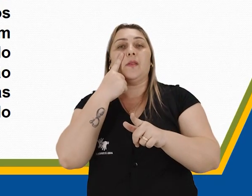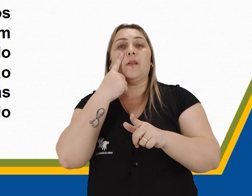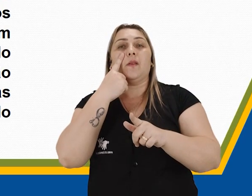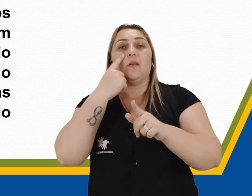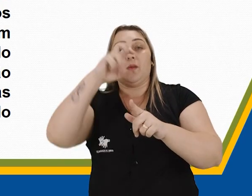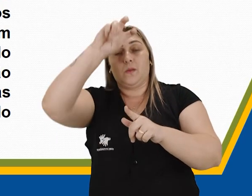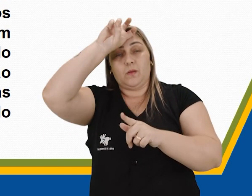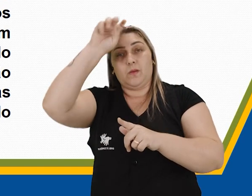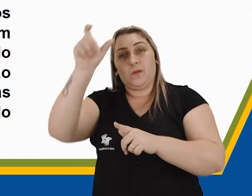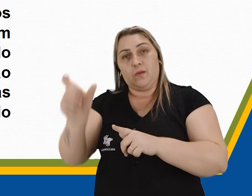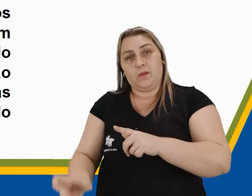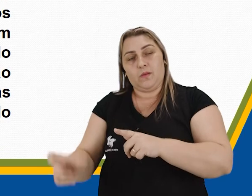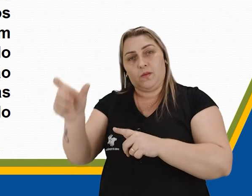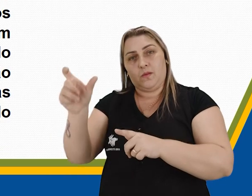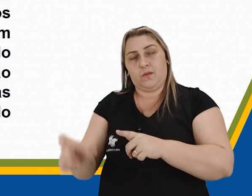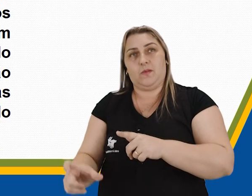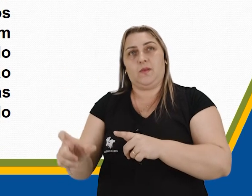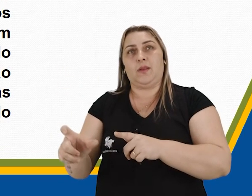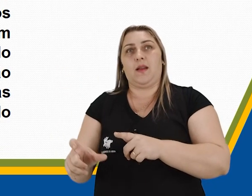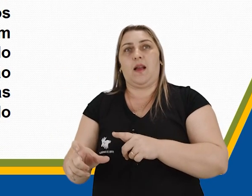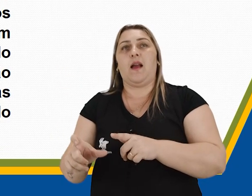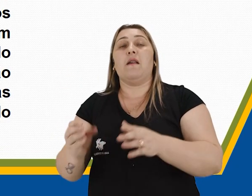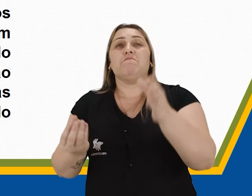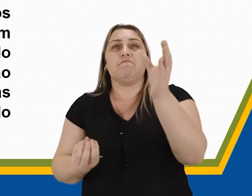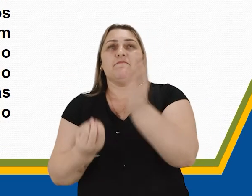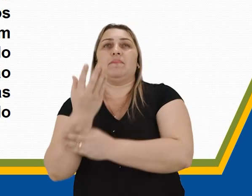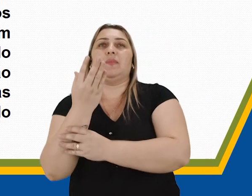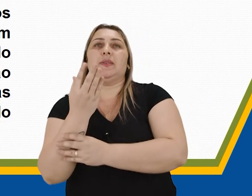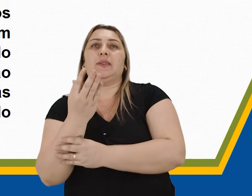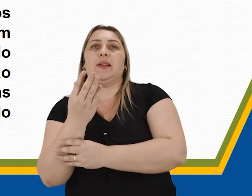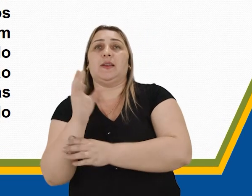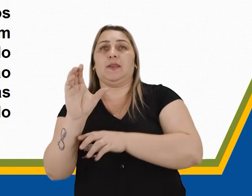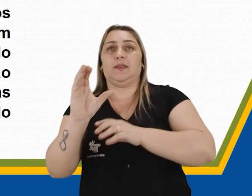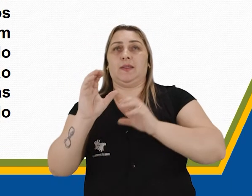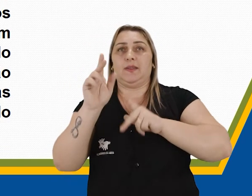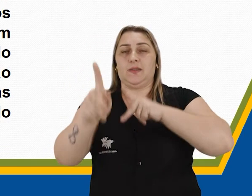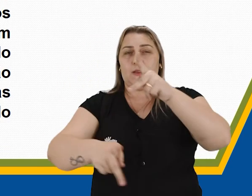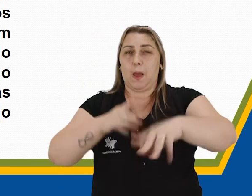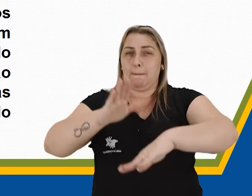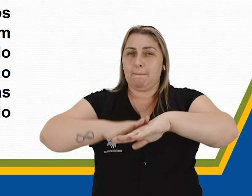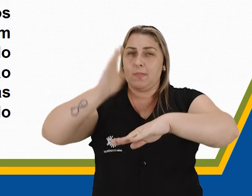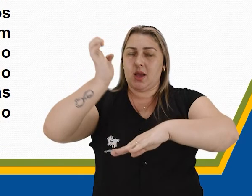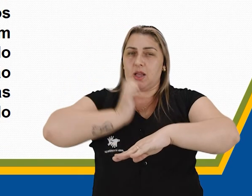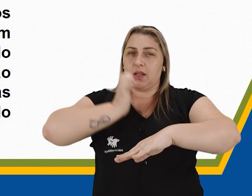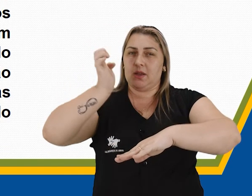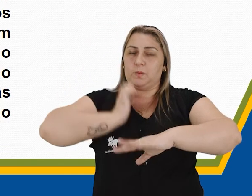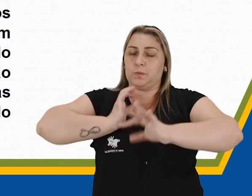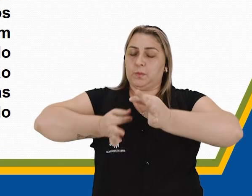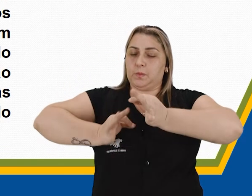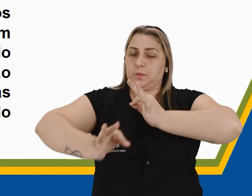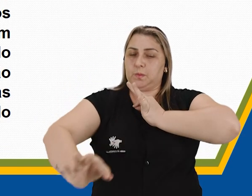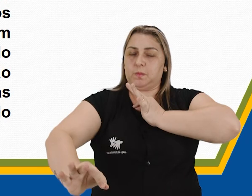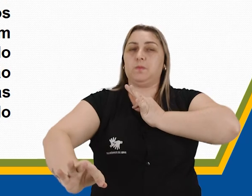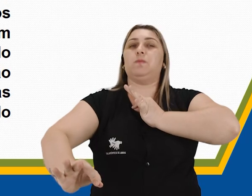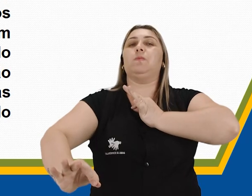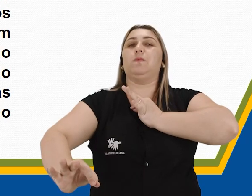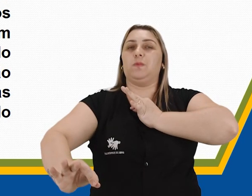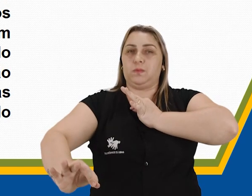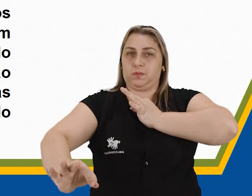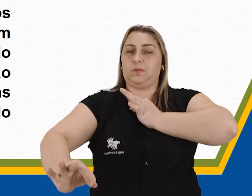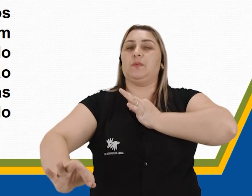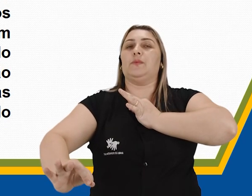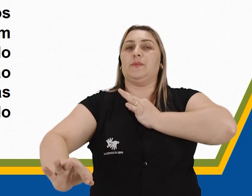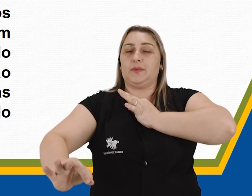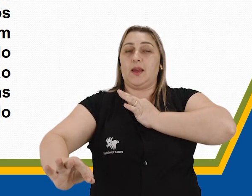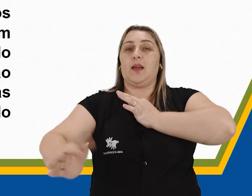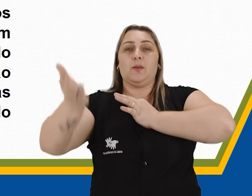egípcios, eles se constituíram em uma das civilizações mais ricas, longas e misteriosas da